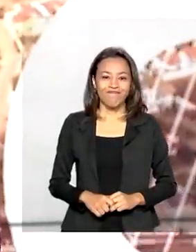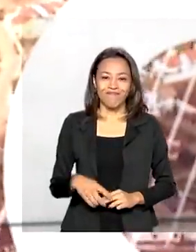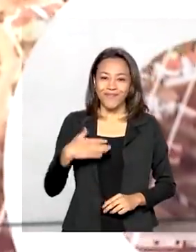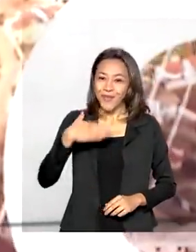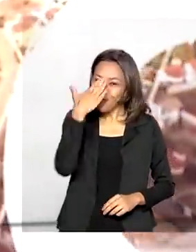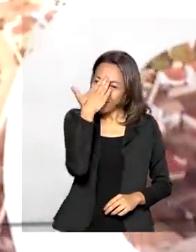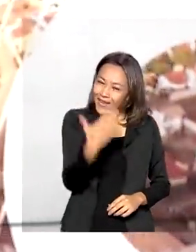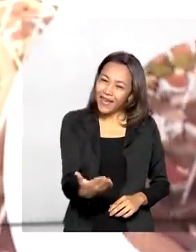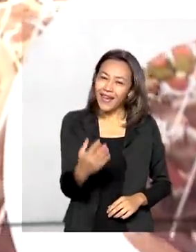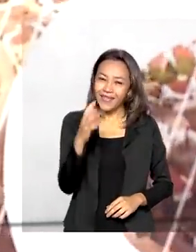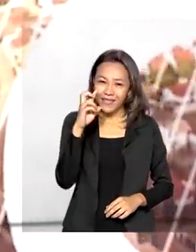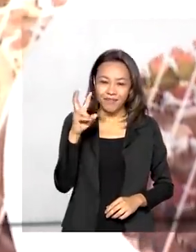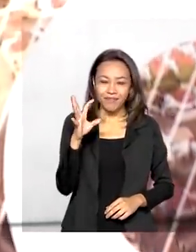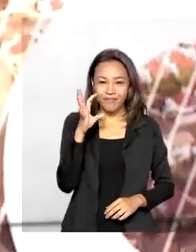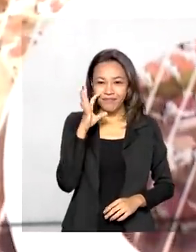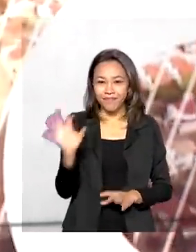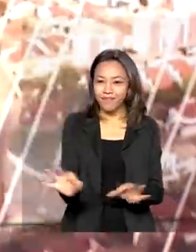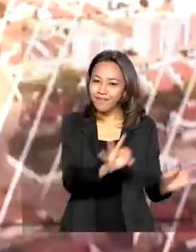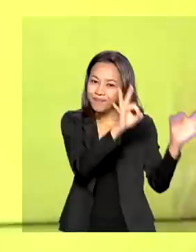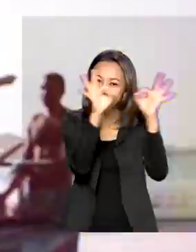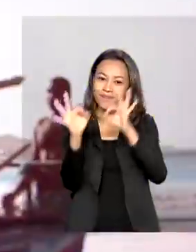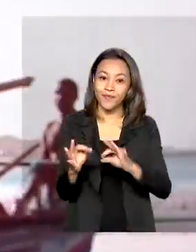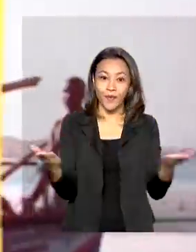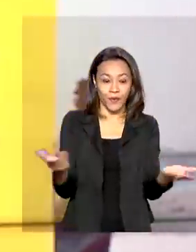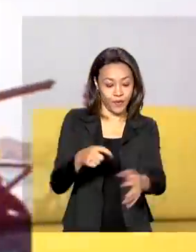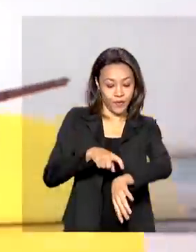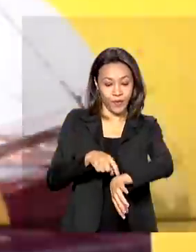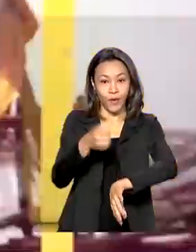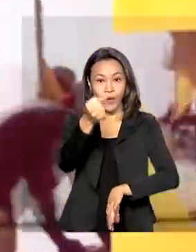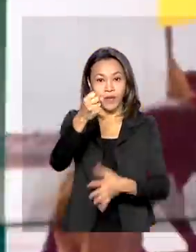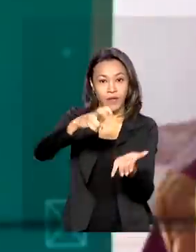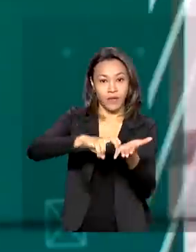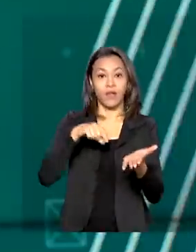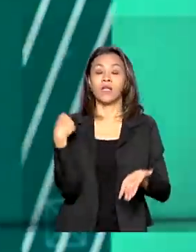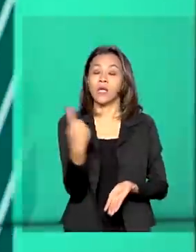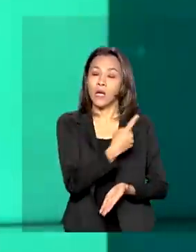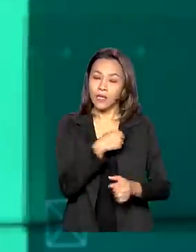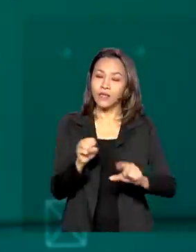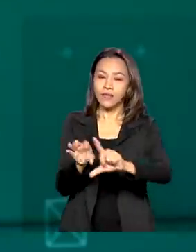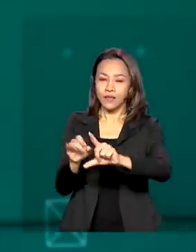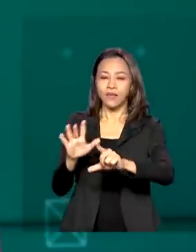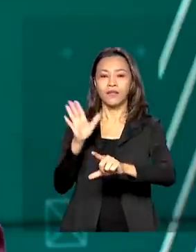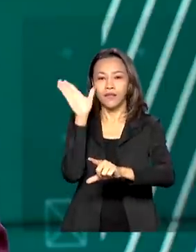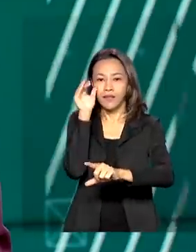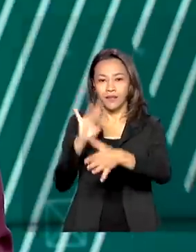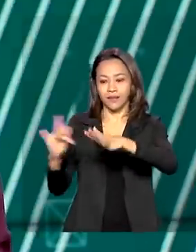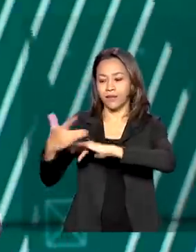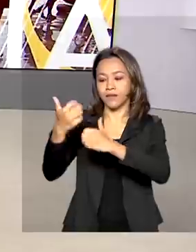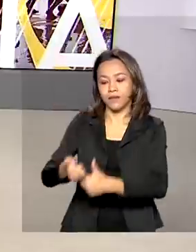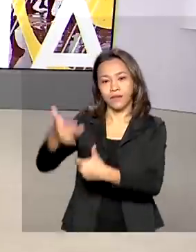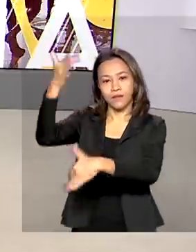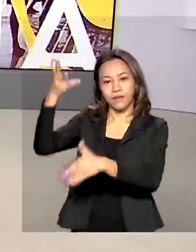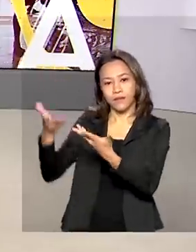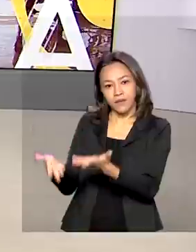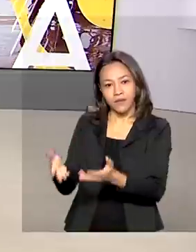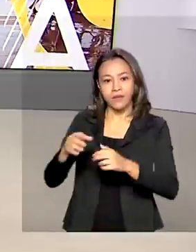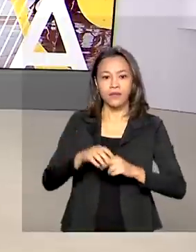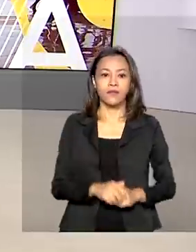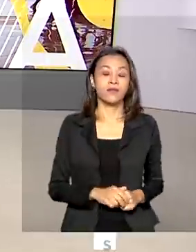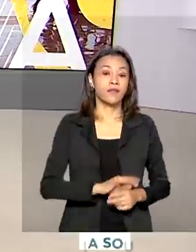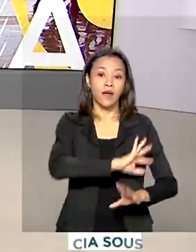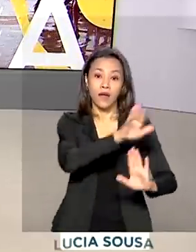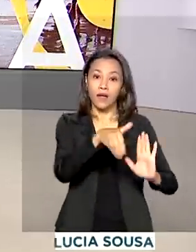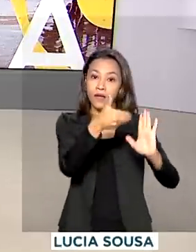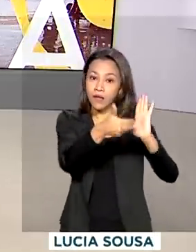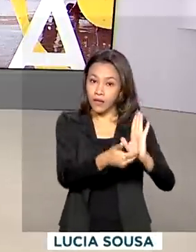Obrigada pela sua companhia. Agora são 8 horas da manhã e estamos ao vivo também pelas redes sociais. A Câmara dos